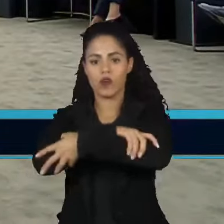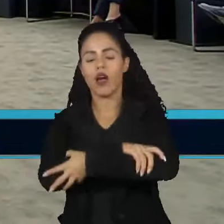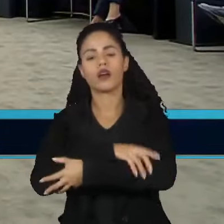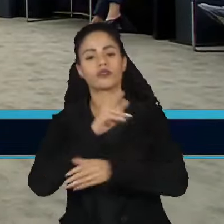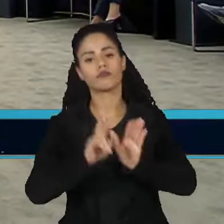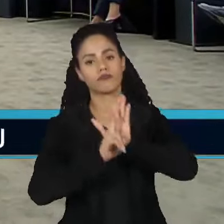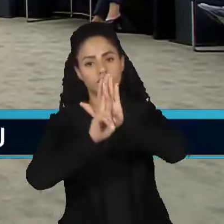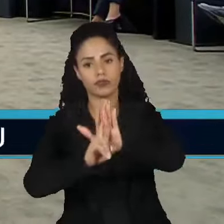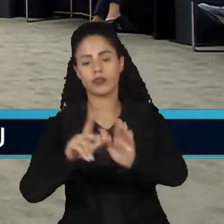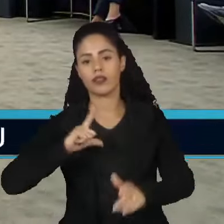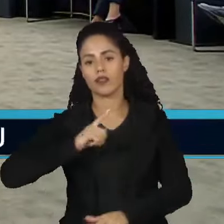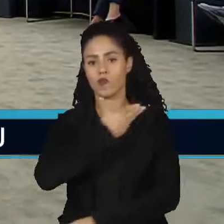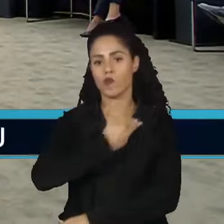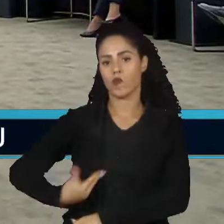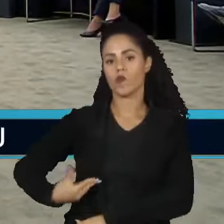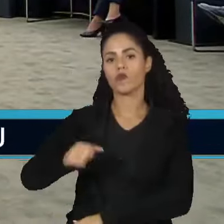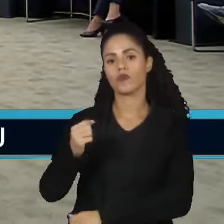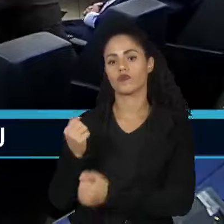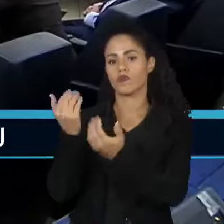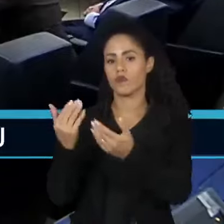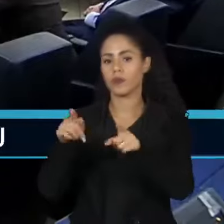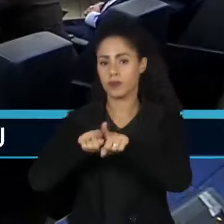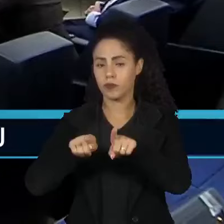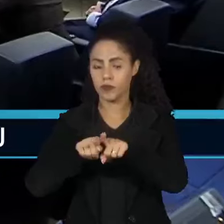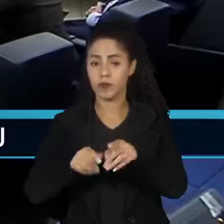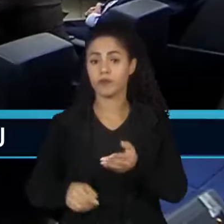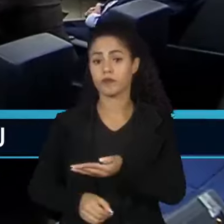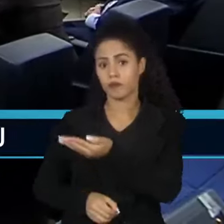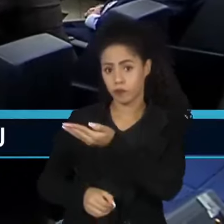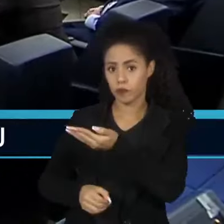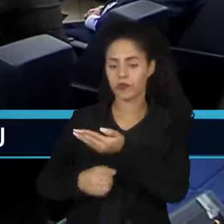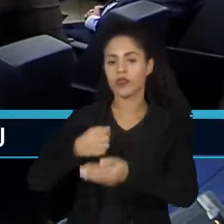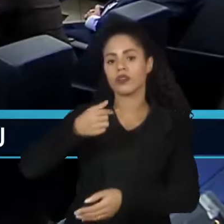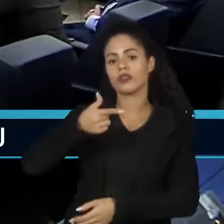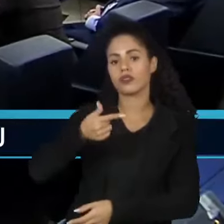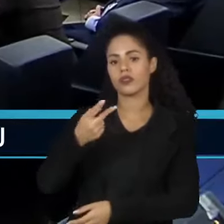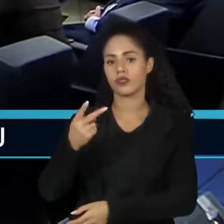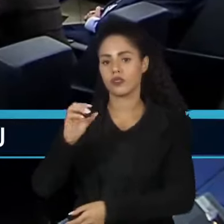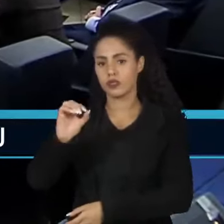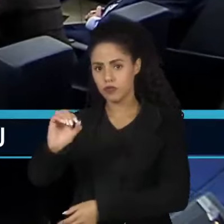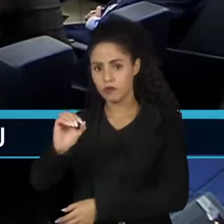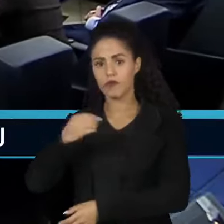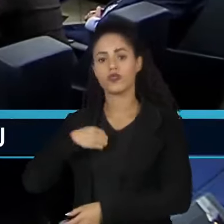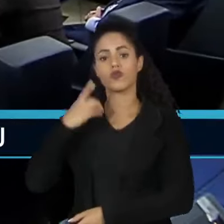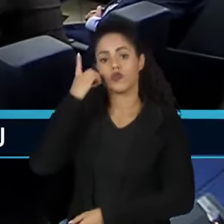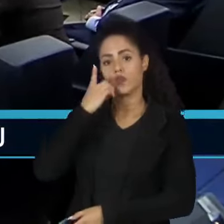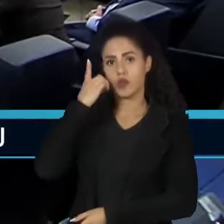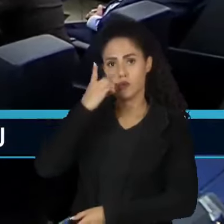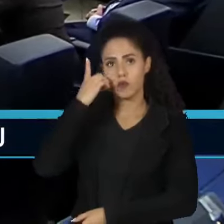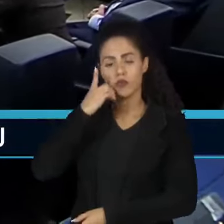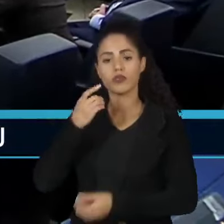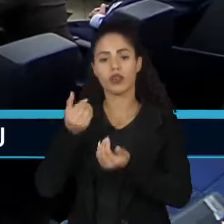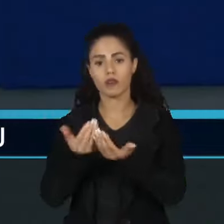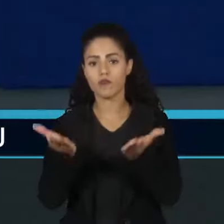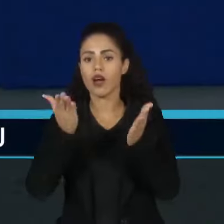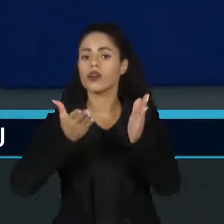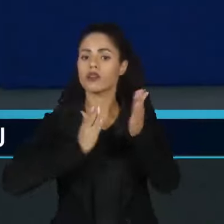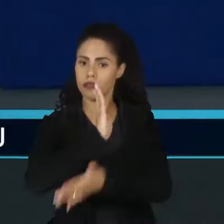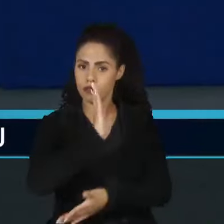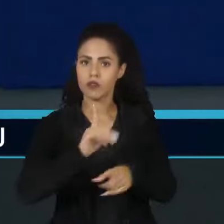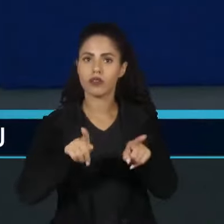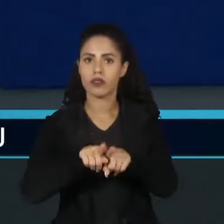representados os governos nacionais. Os novos 720 eurodeputados vão aprovar ainda os